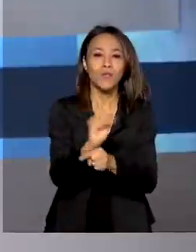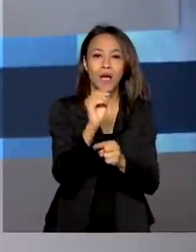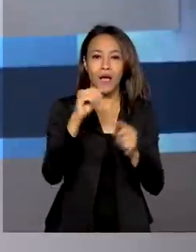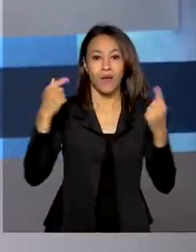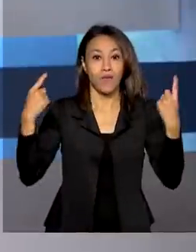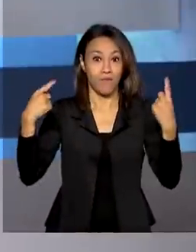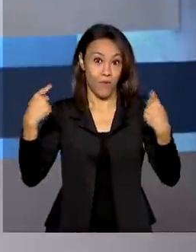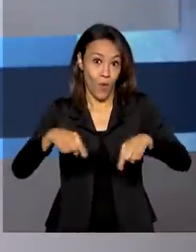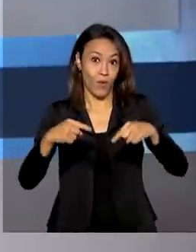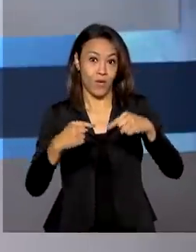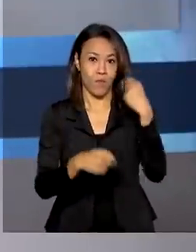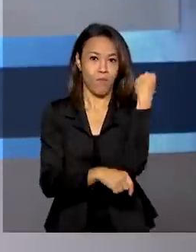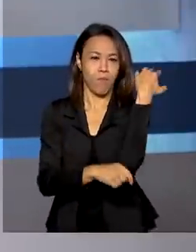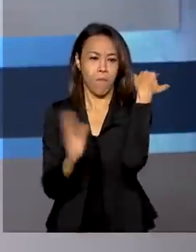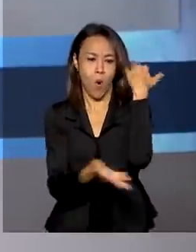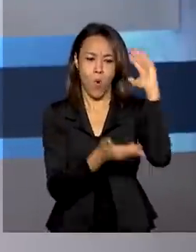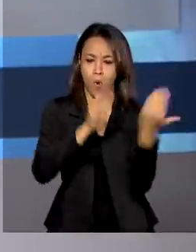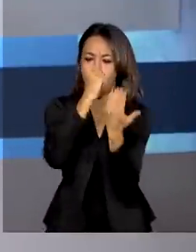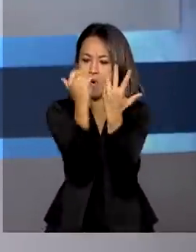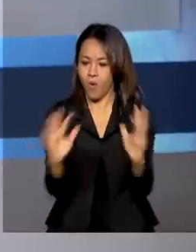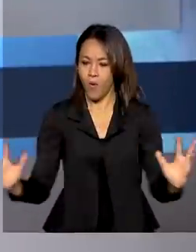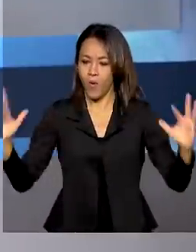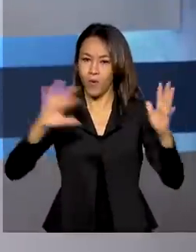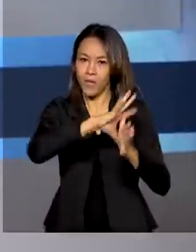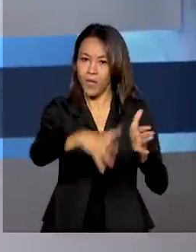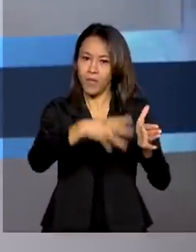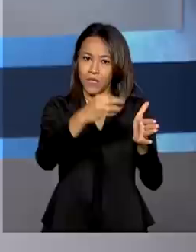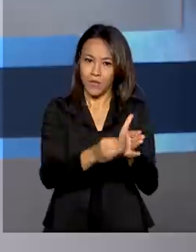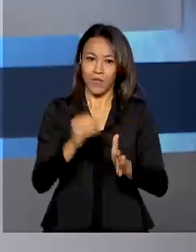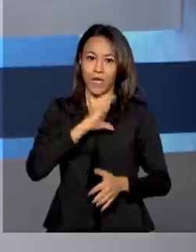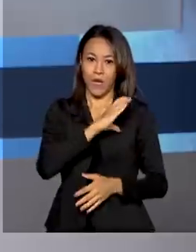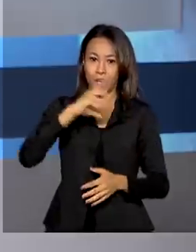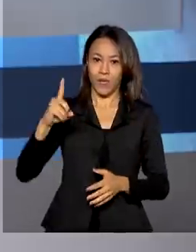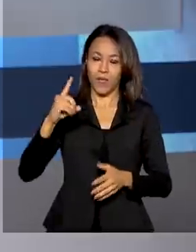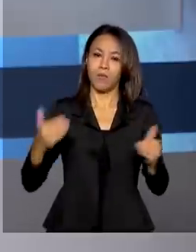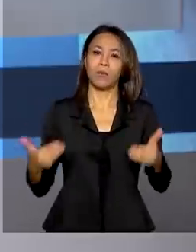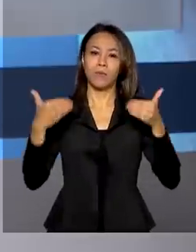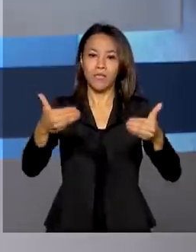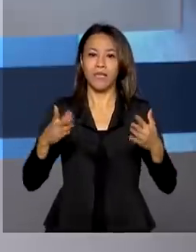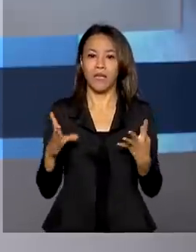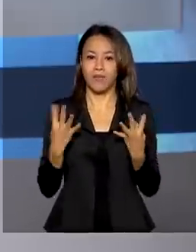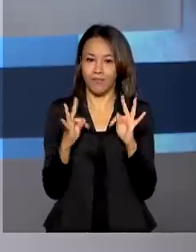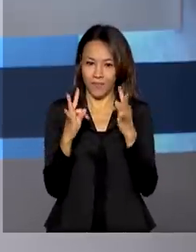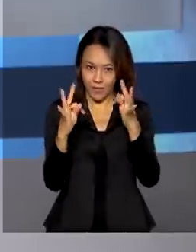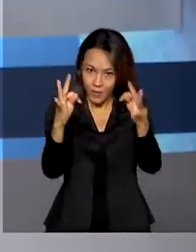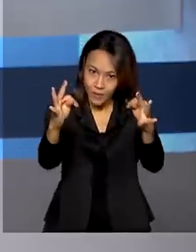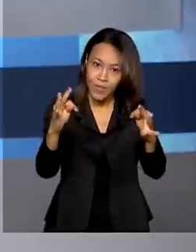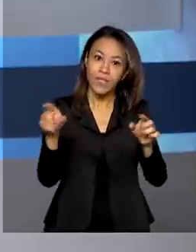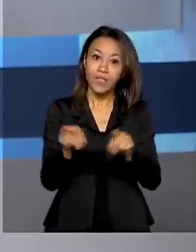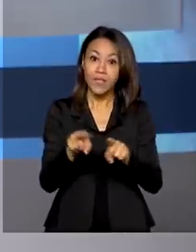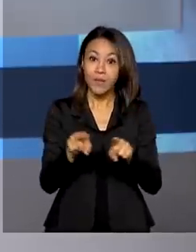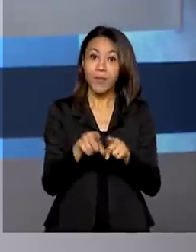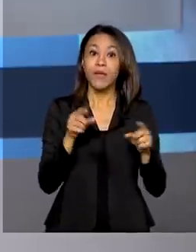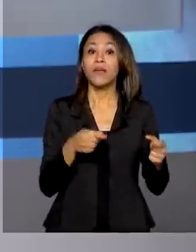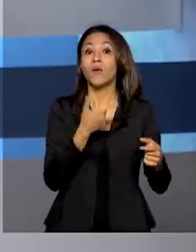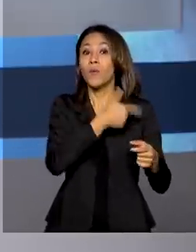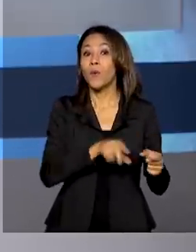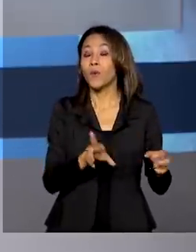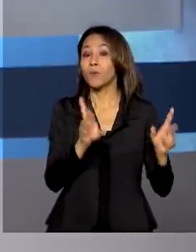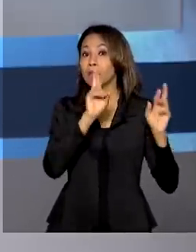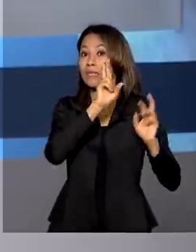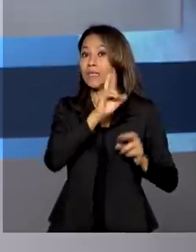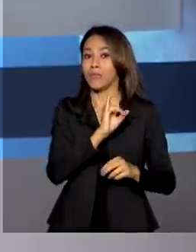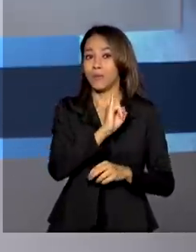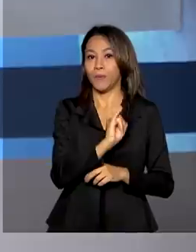O projeto é coordenado pelo Ministério da Ciência, Tecnologia e Inovações e desenvolvido pelo Instituto Nacional de Pesquisas